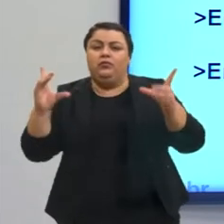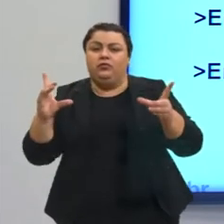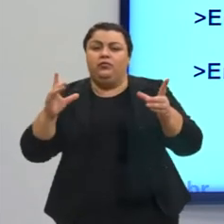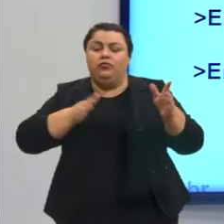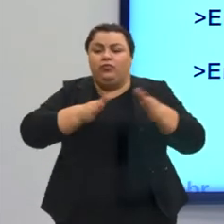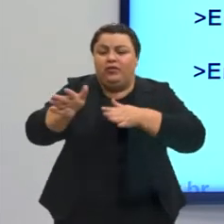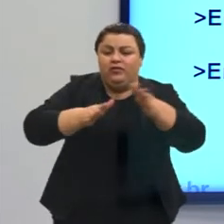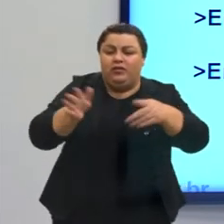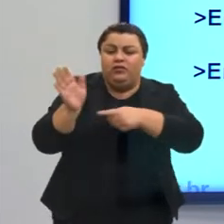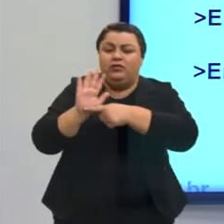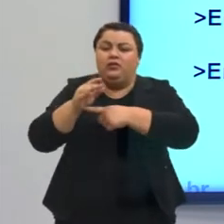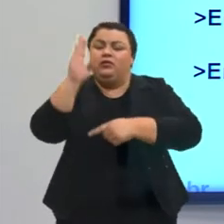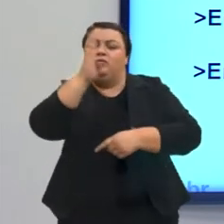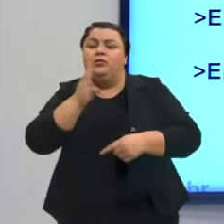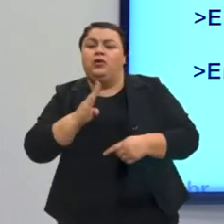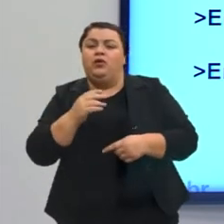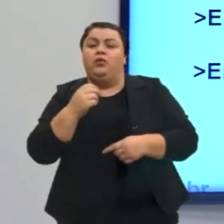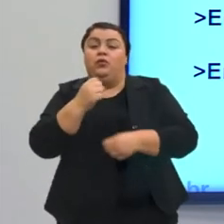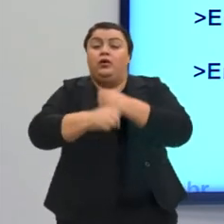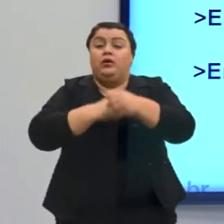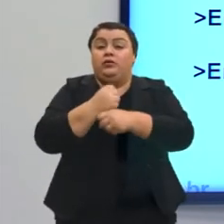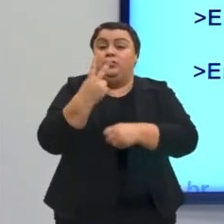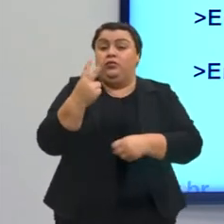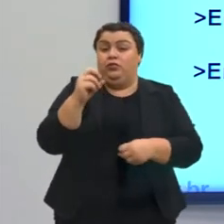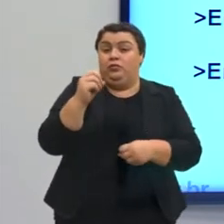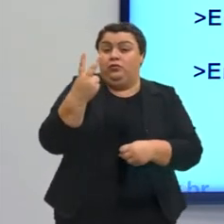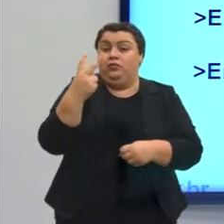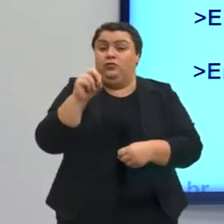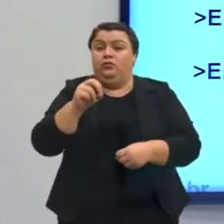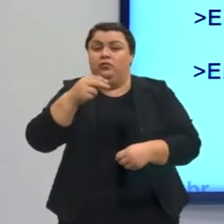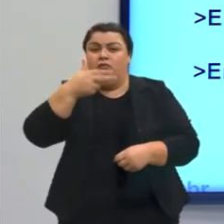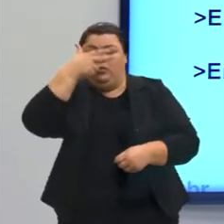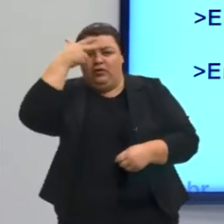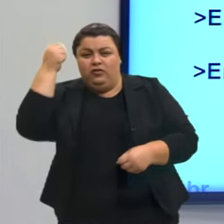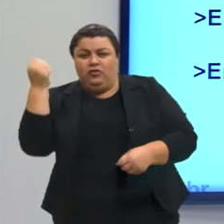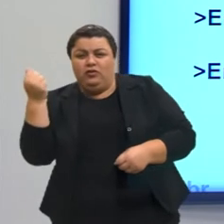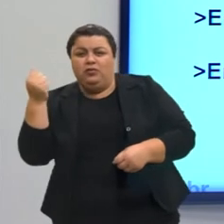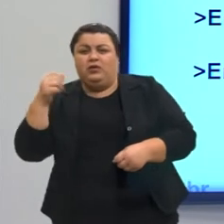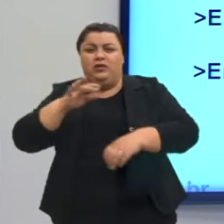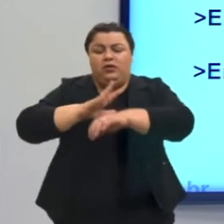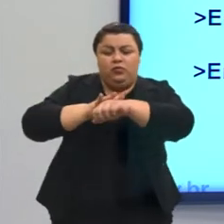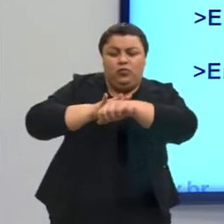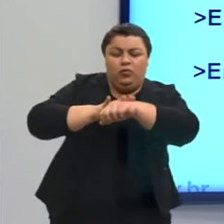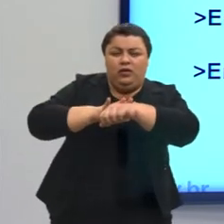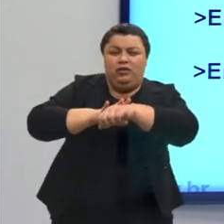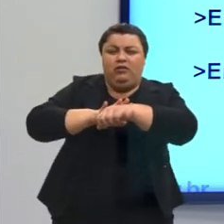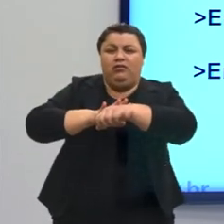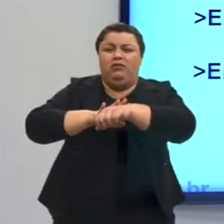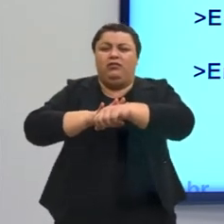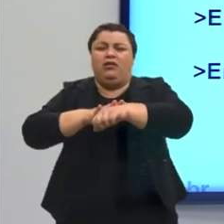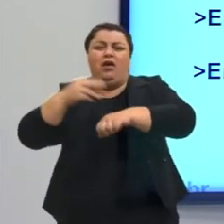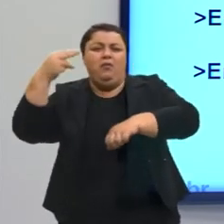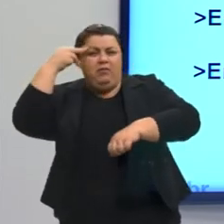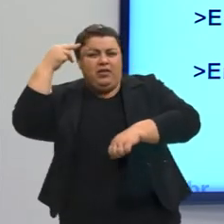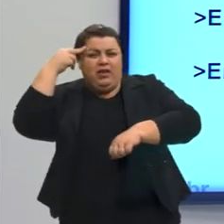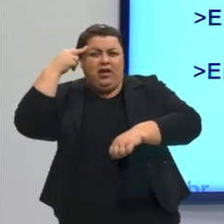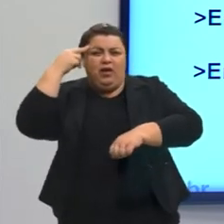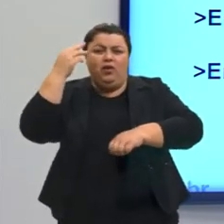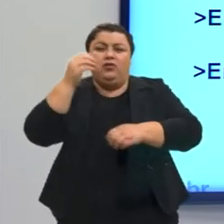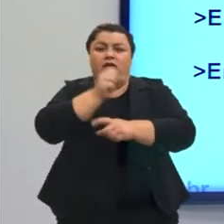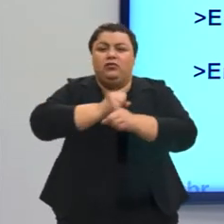no Brasil. 2020, O estigma associado às doenças mentais na sociedade brasileira. 2021,